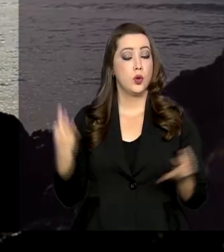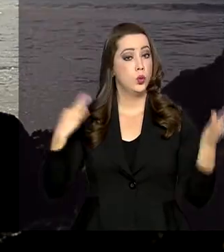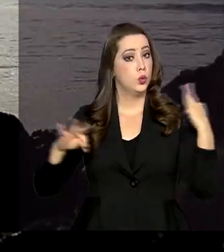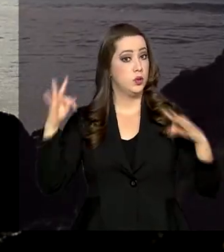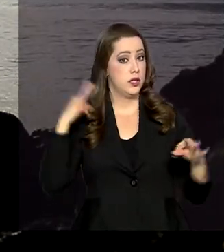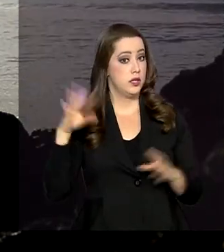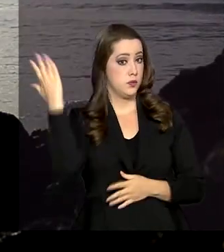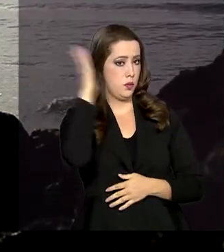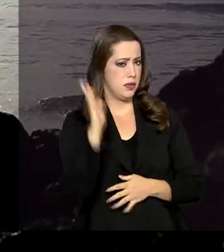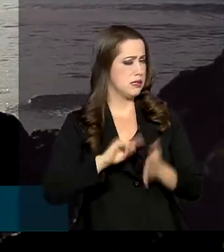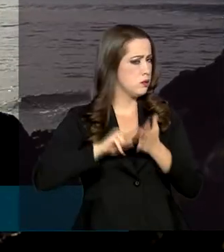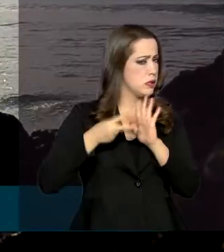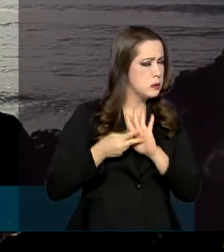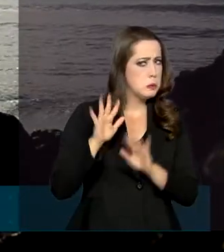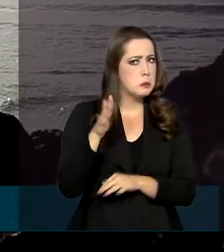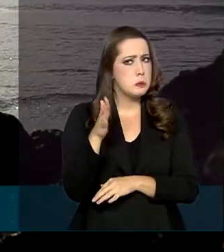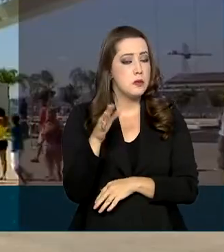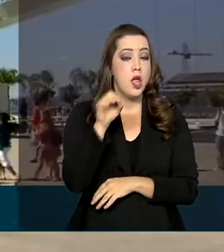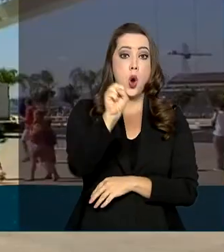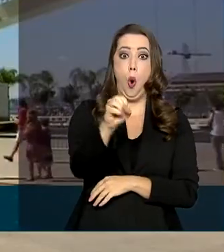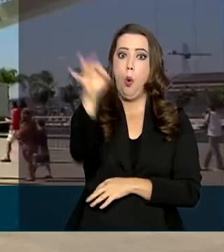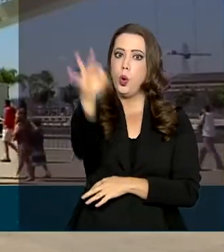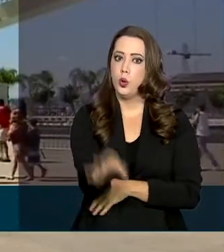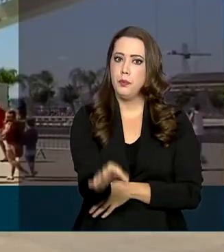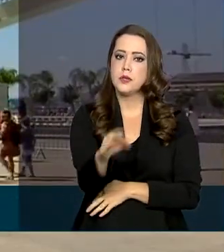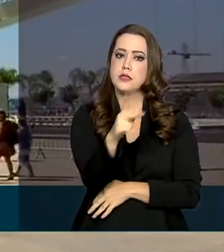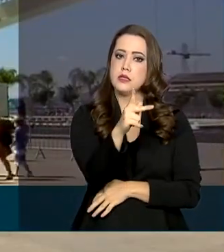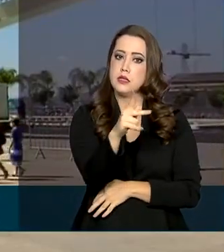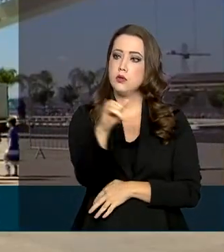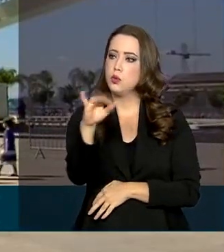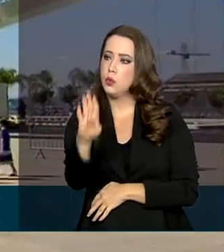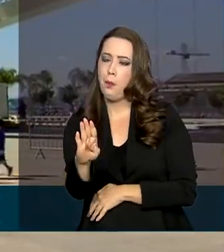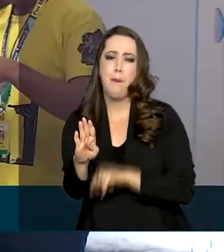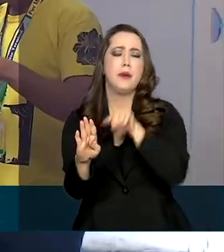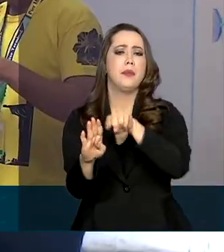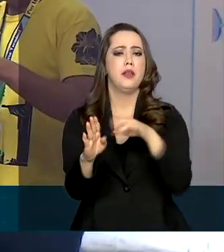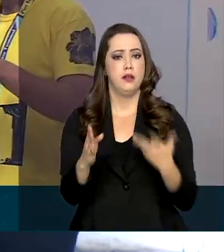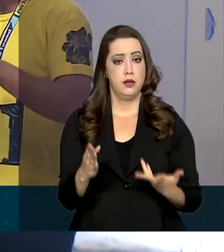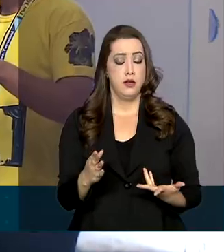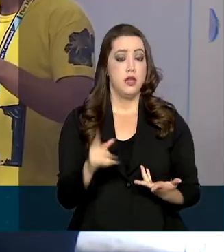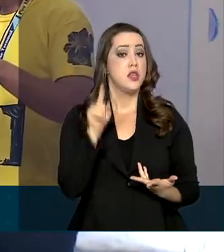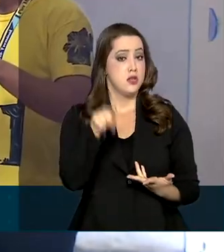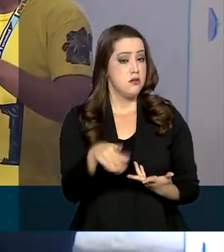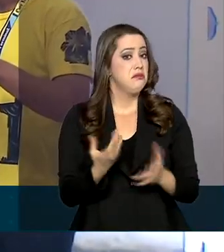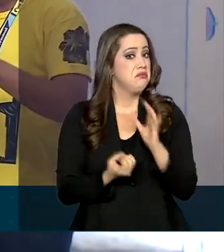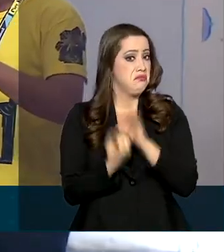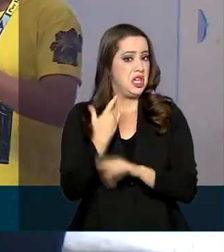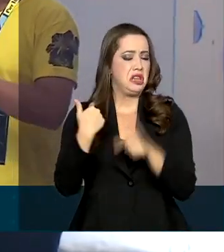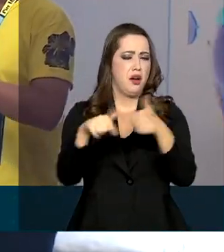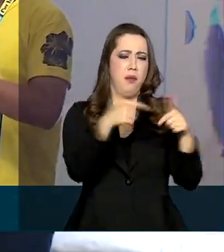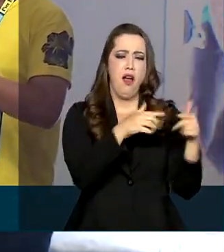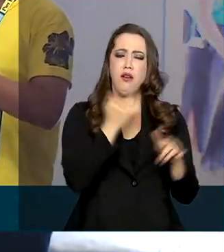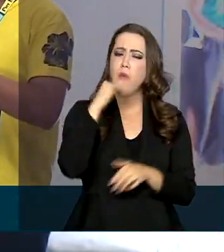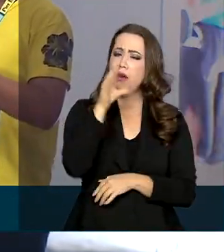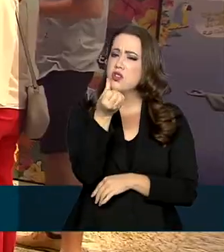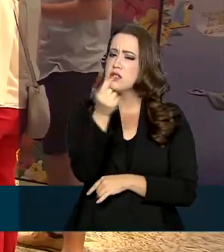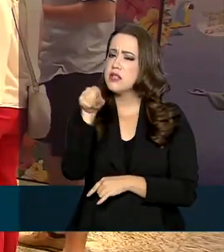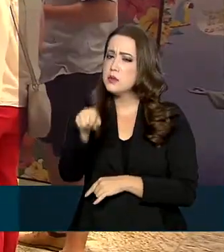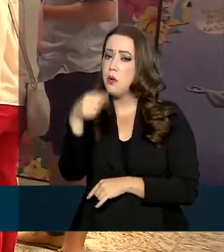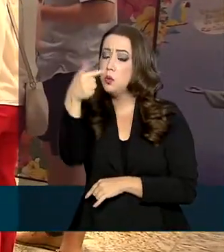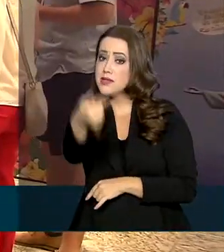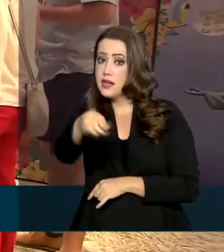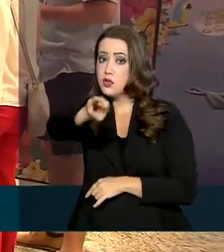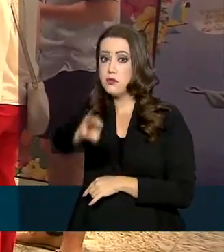brasileiro representa em torno de 8% do PIB e emprega mais de 6,7